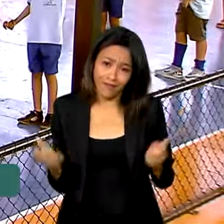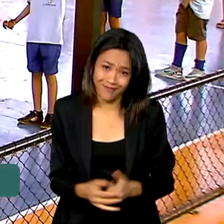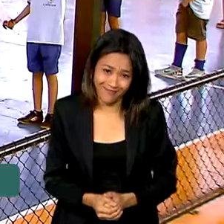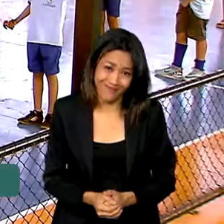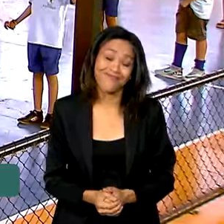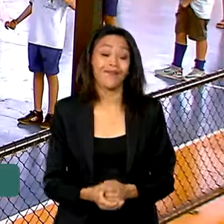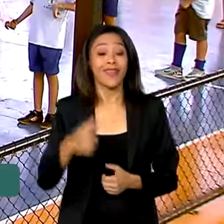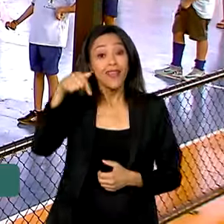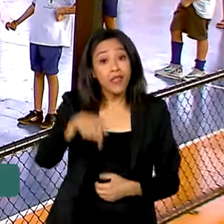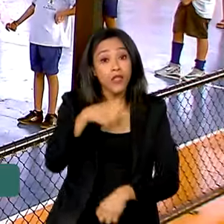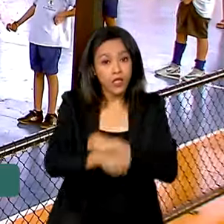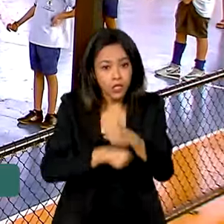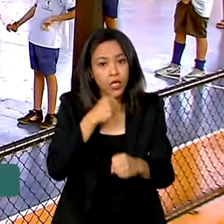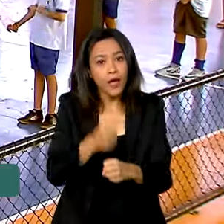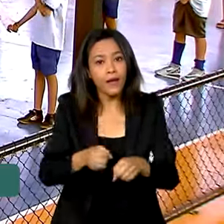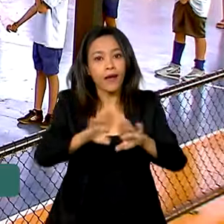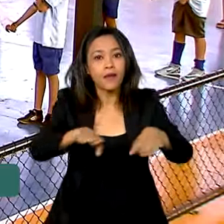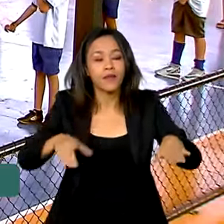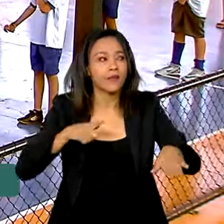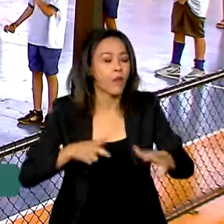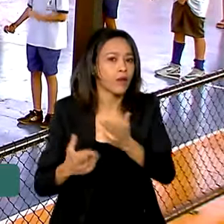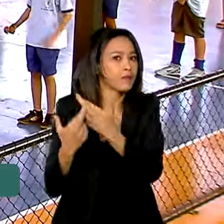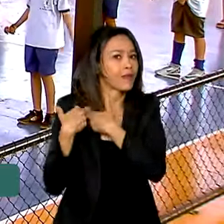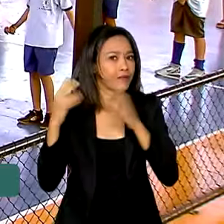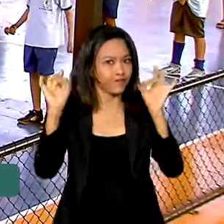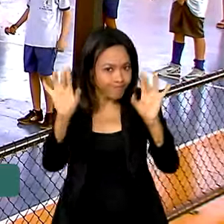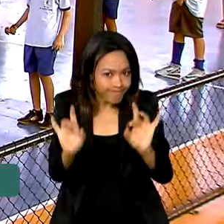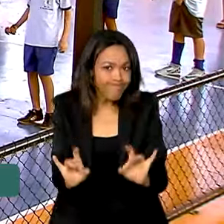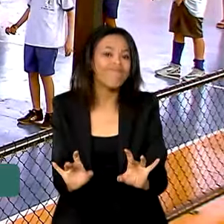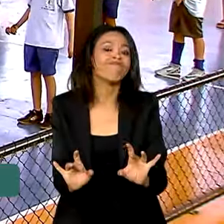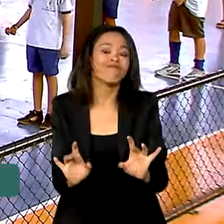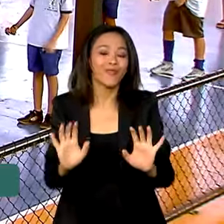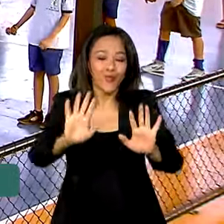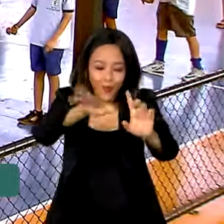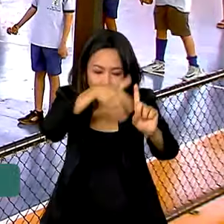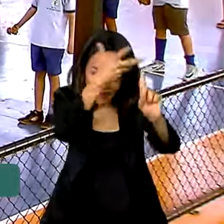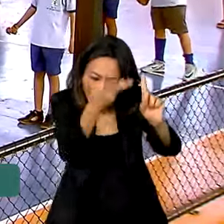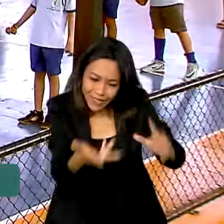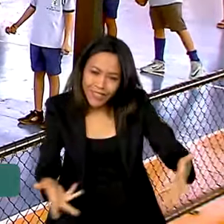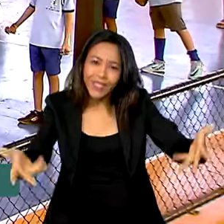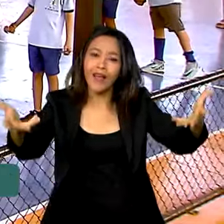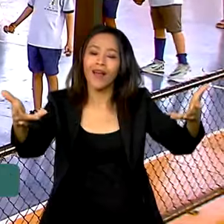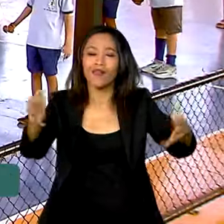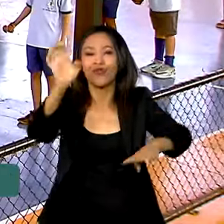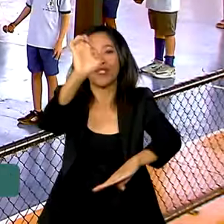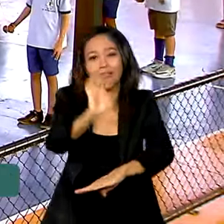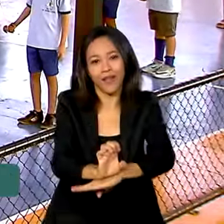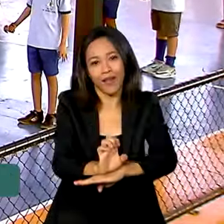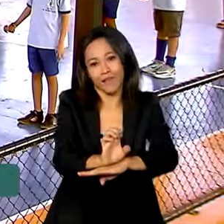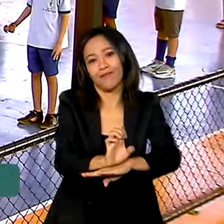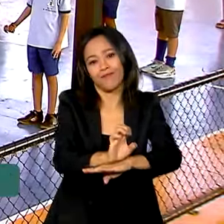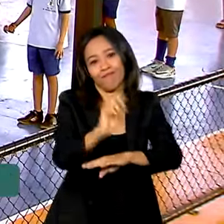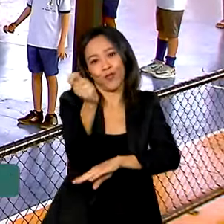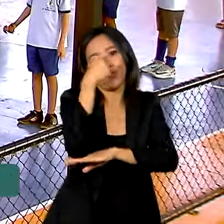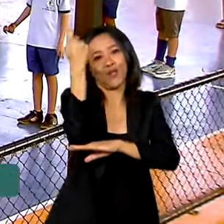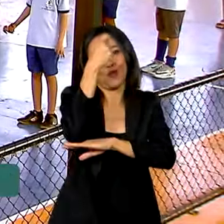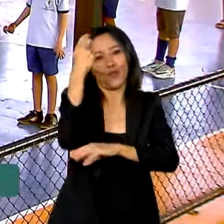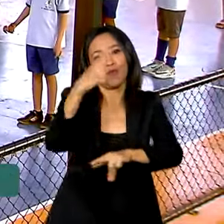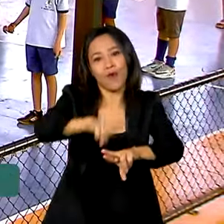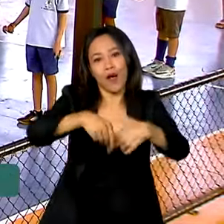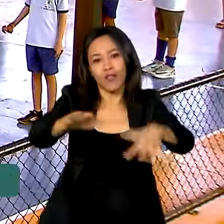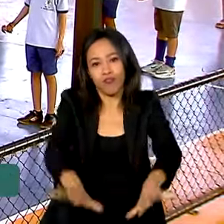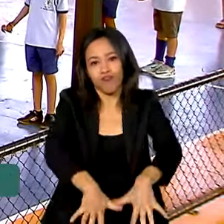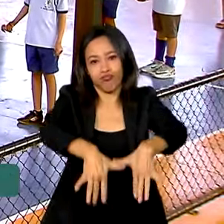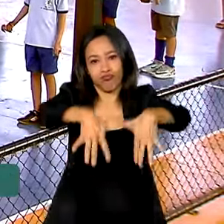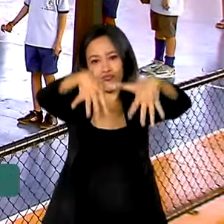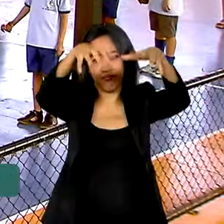neste ano, essas crianças têm uma responsabilidade especial, homenagear as vítimas das enchentes do Rio Grande do Sul e falar sobre a